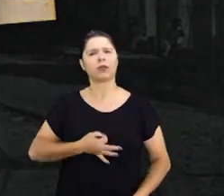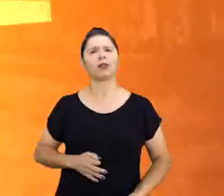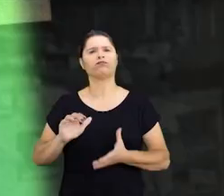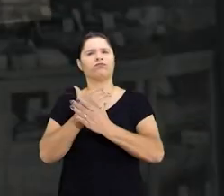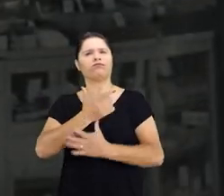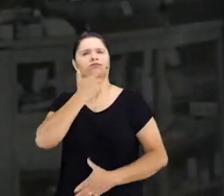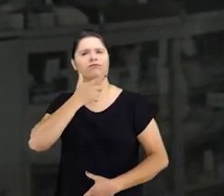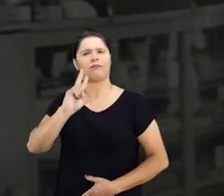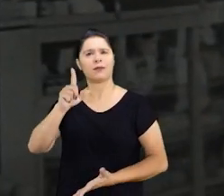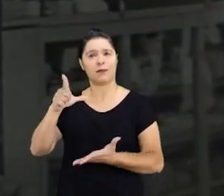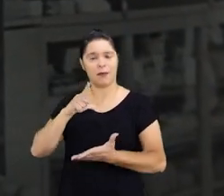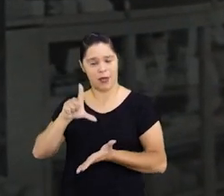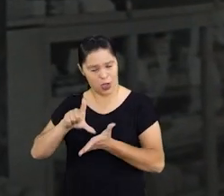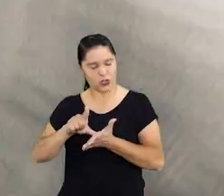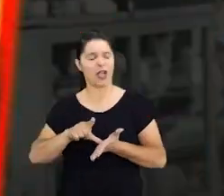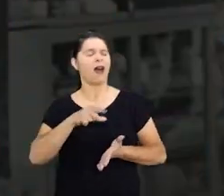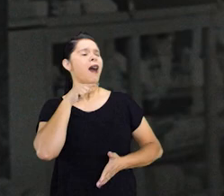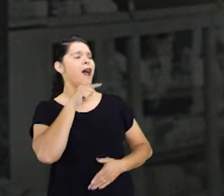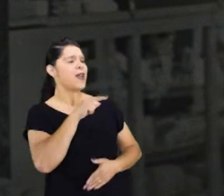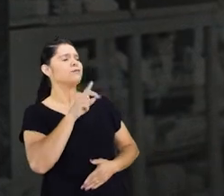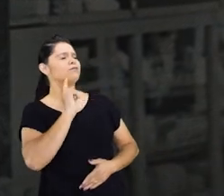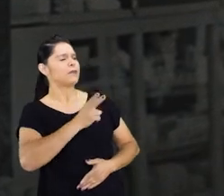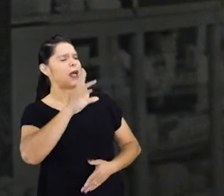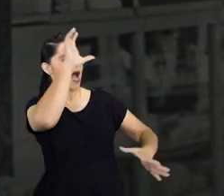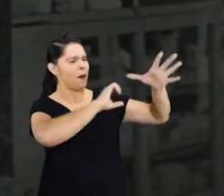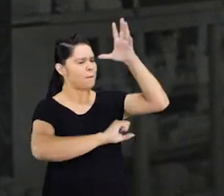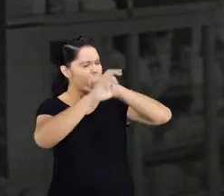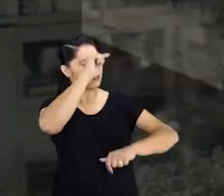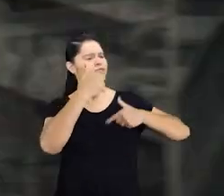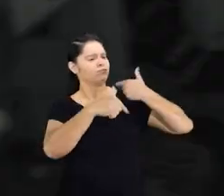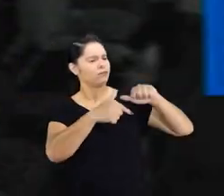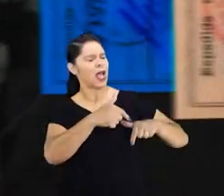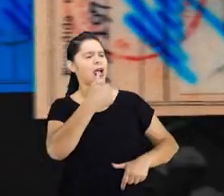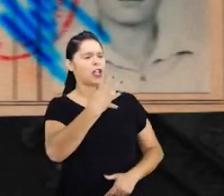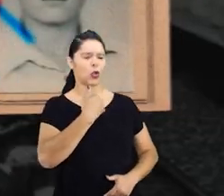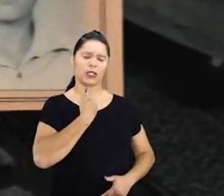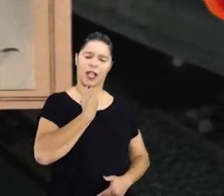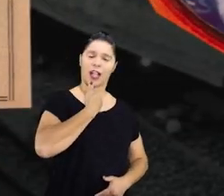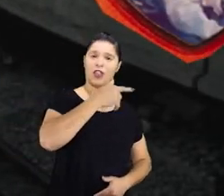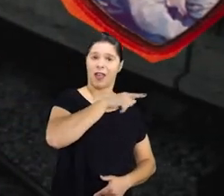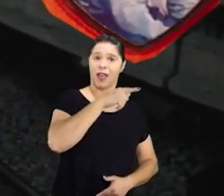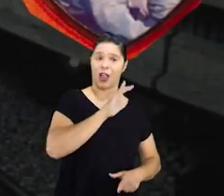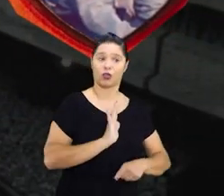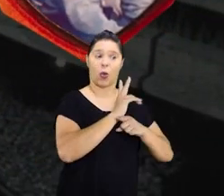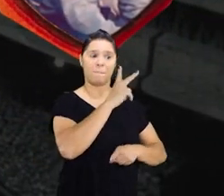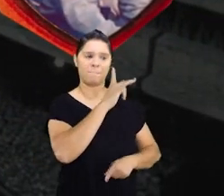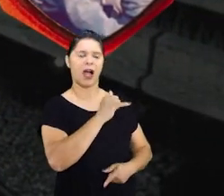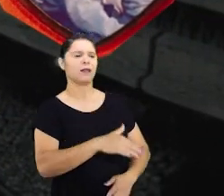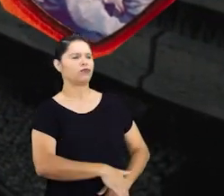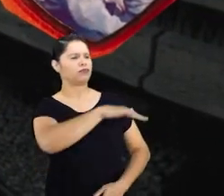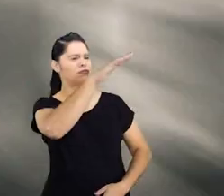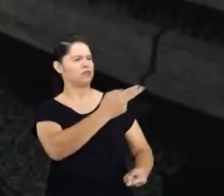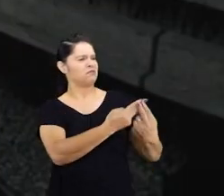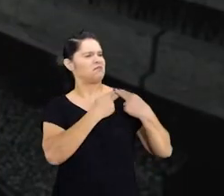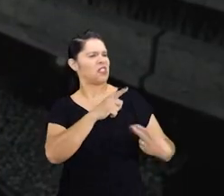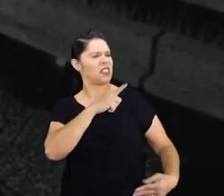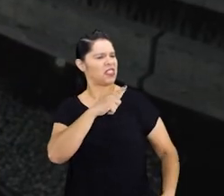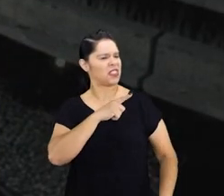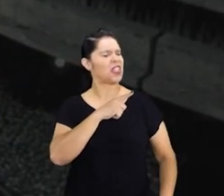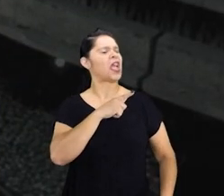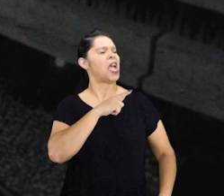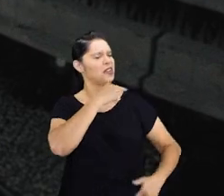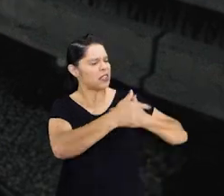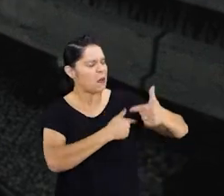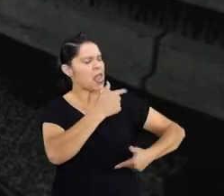lugar. Inclusive, foi lá numa lojinha dessas que o menino aprendeu a trabalhar. Ajudando o pai aos 14 anos, Rogério cresceu na responsabilidade.